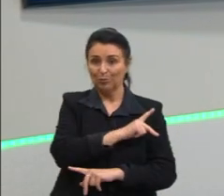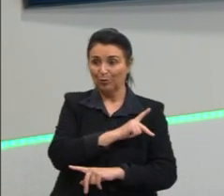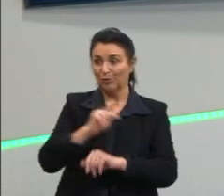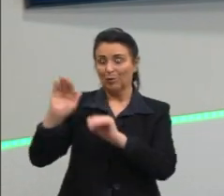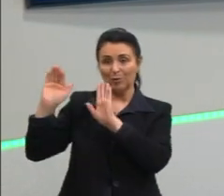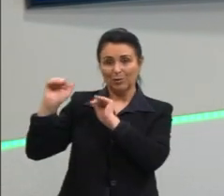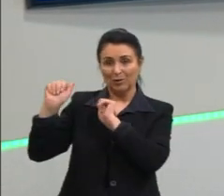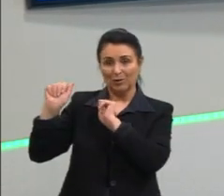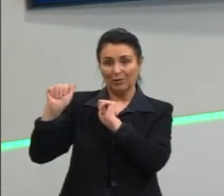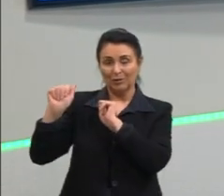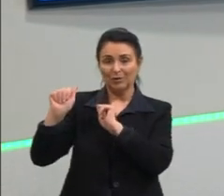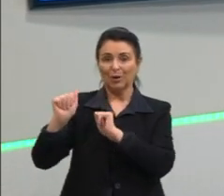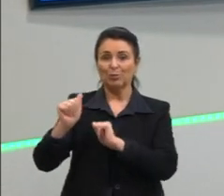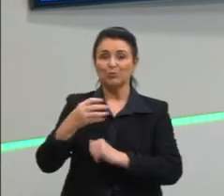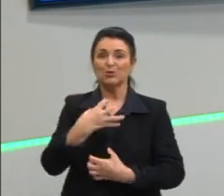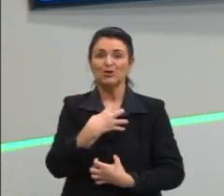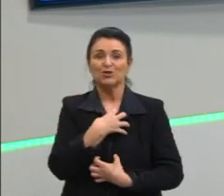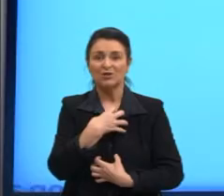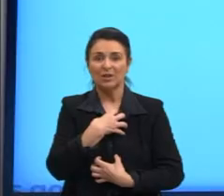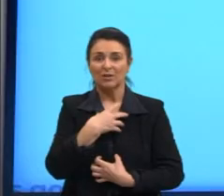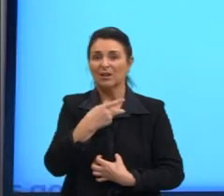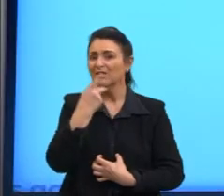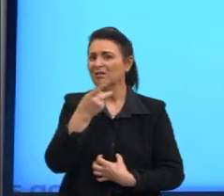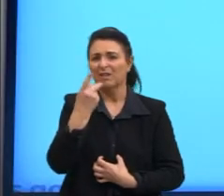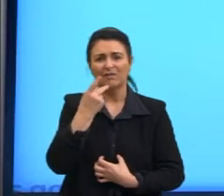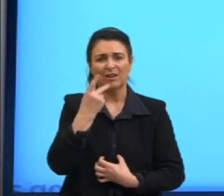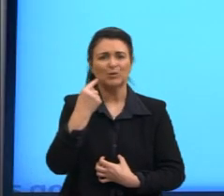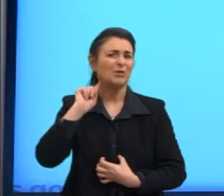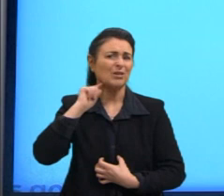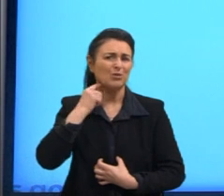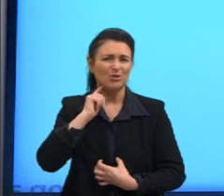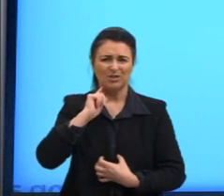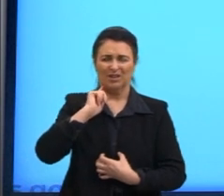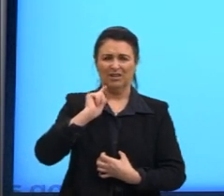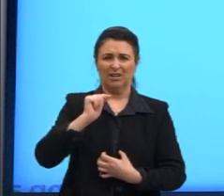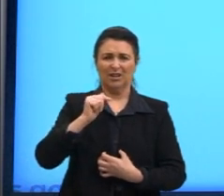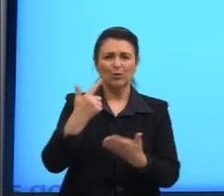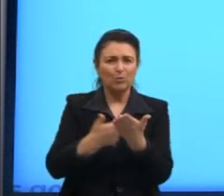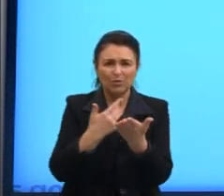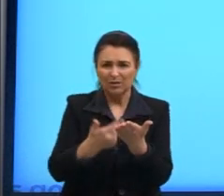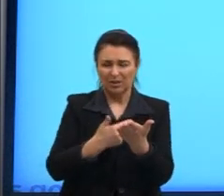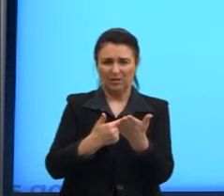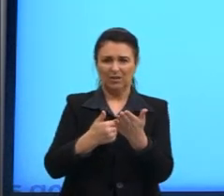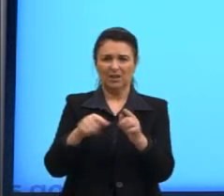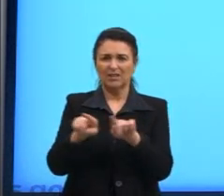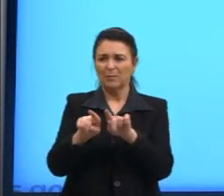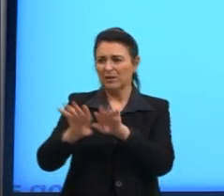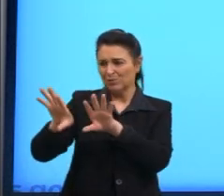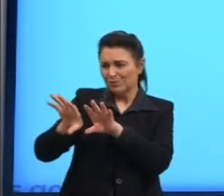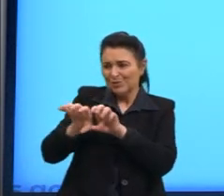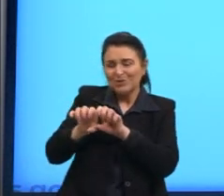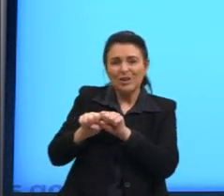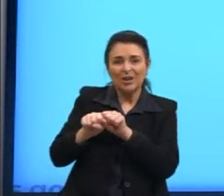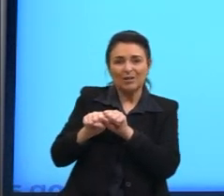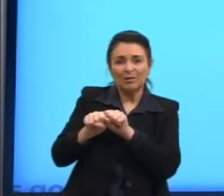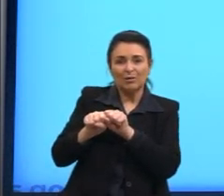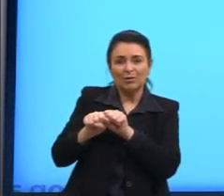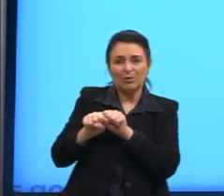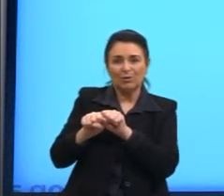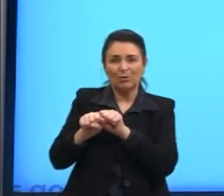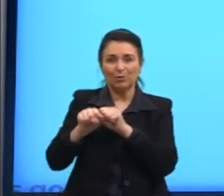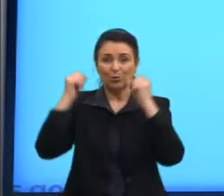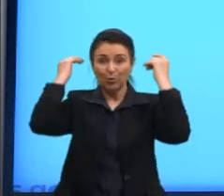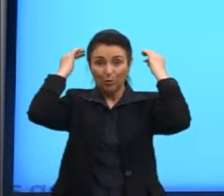pronúncia diferente não fala da sujeira da literatura não fala da maneira de acolher do mexicano porque eles são espanhóis